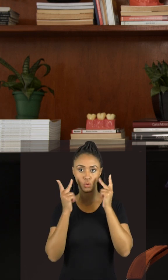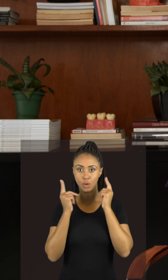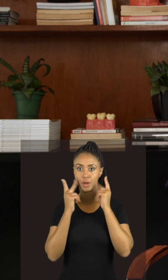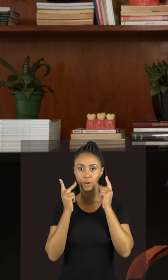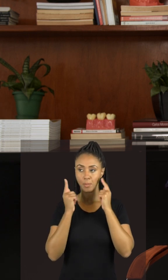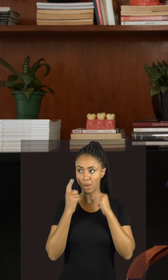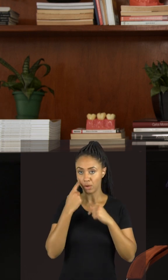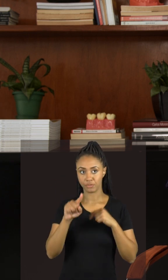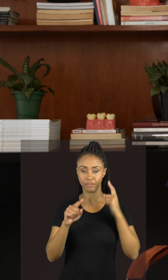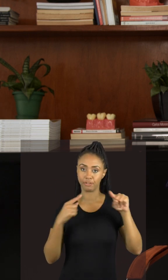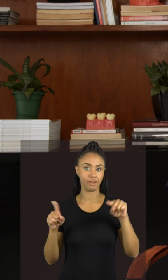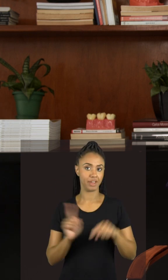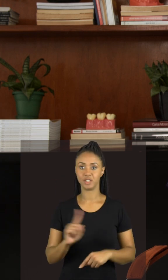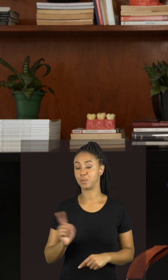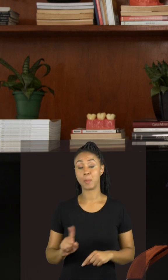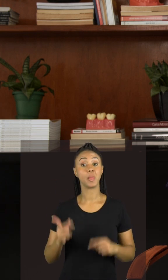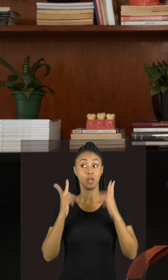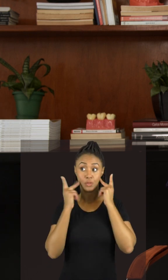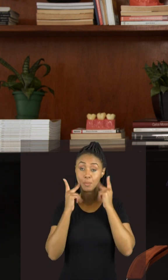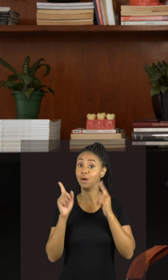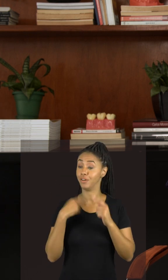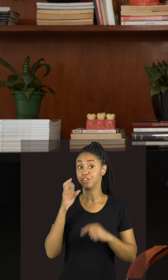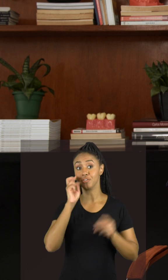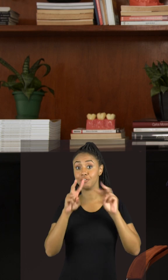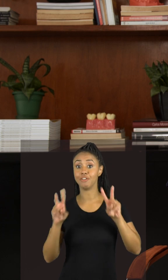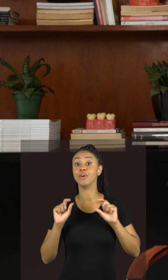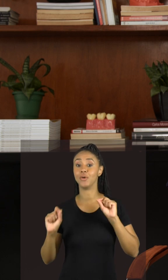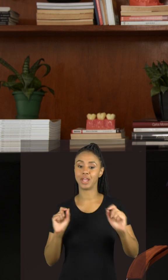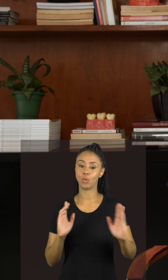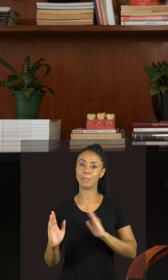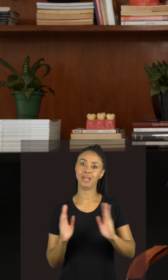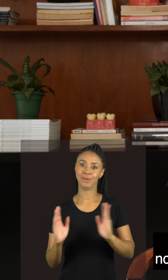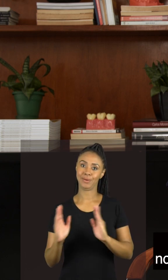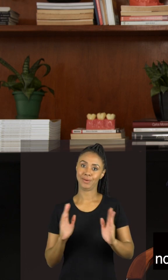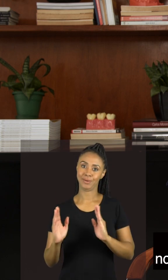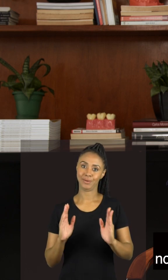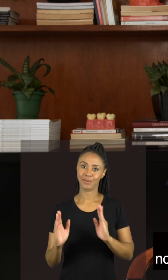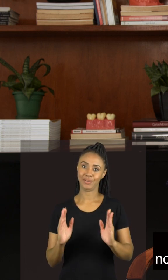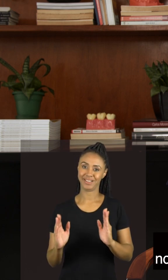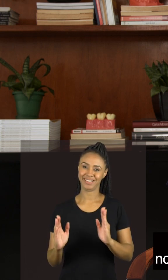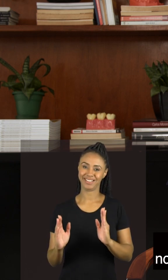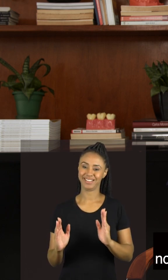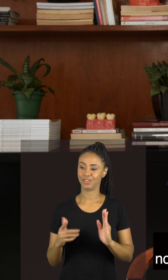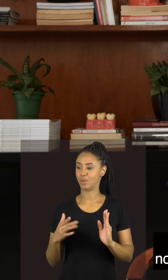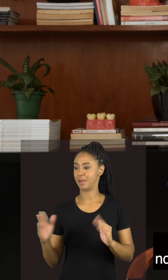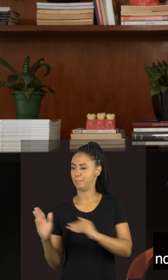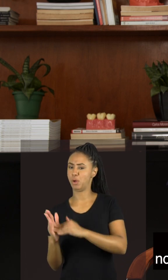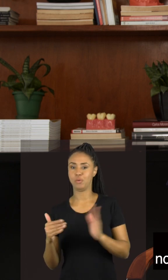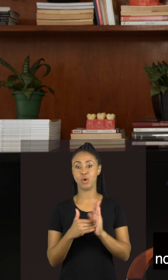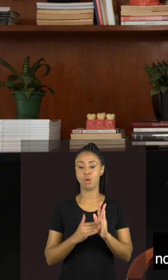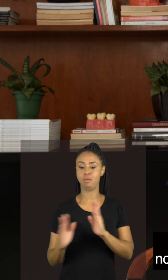serem encontrados na nossa população. O que é mais comum de ser encontrados são os intermediários, que ficam justamente no meio